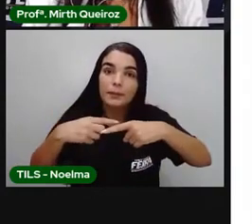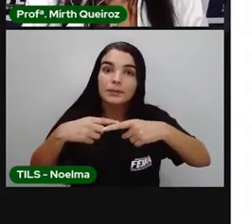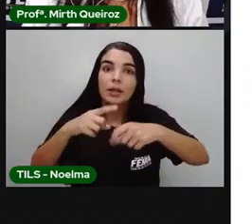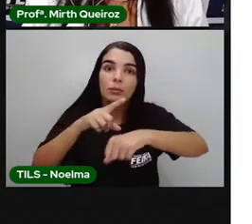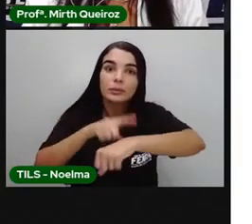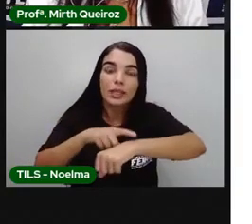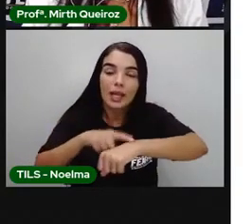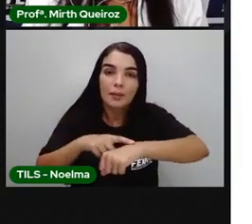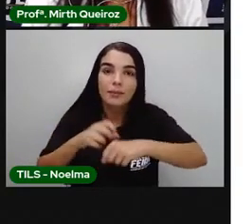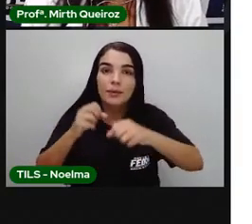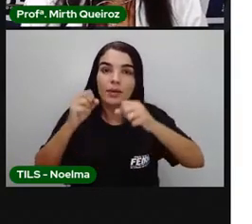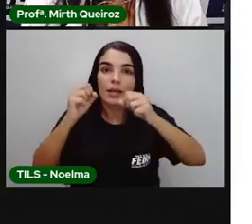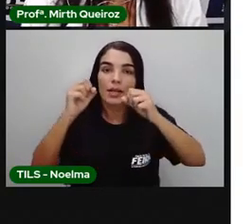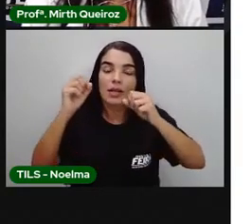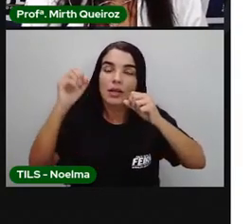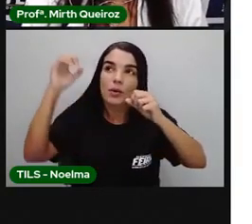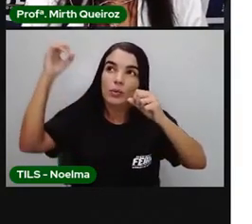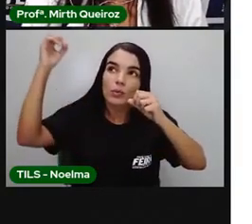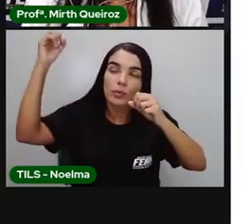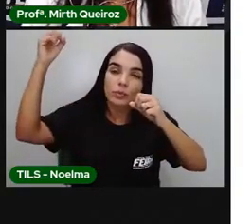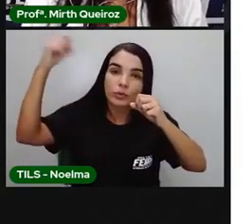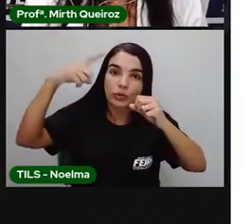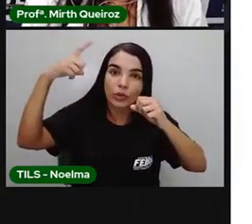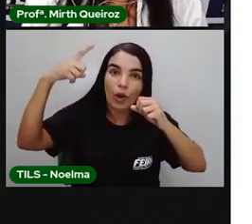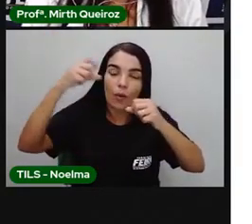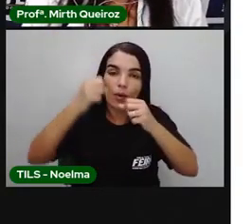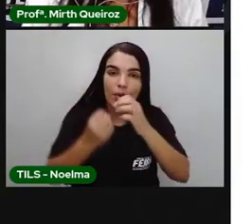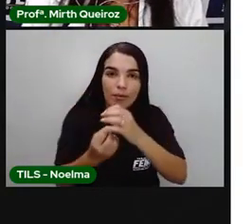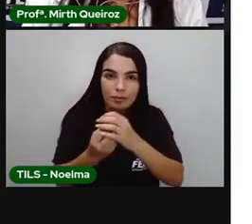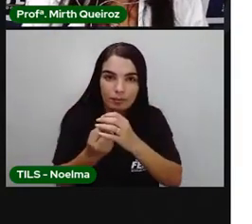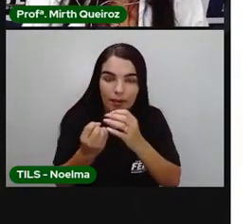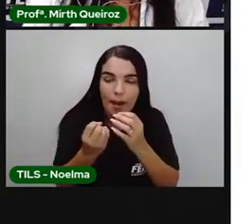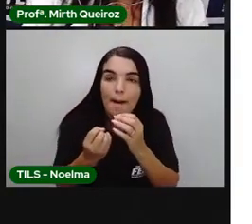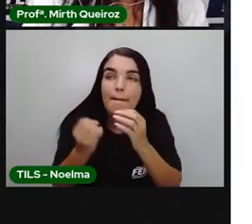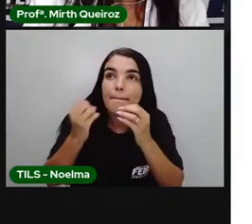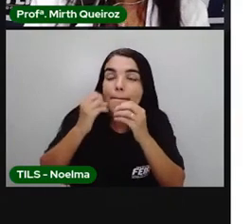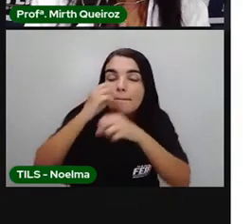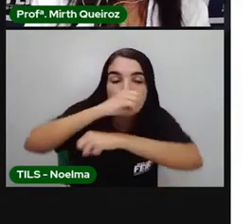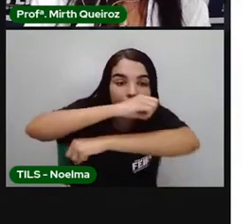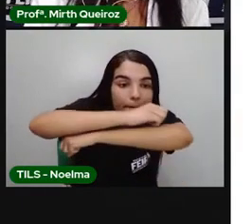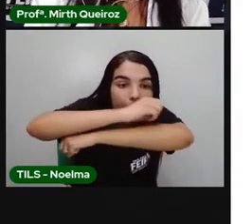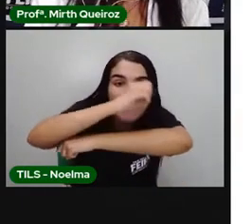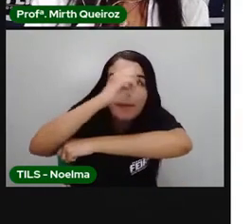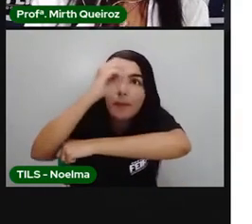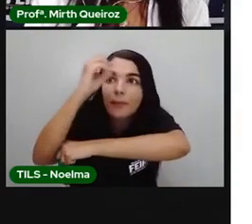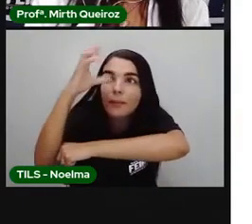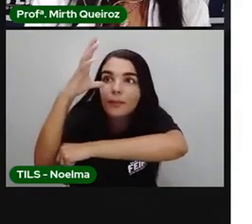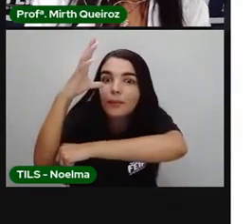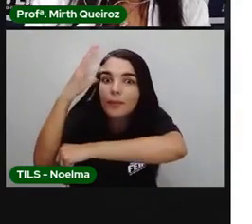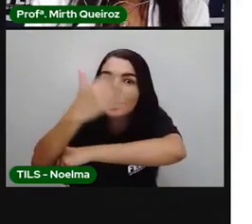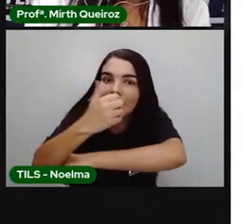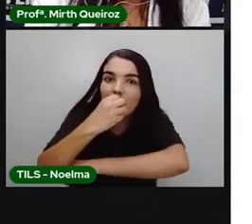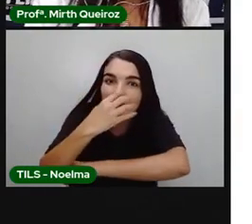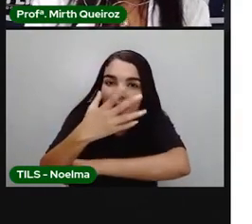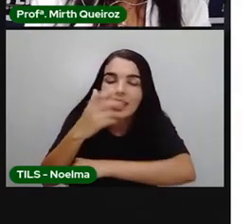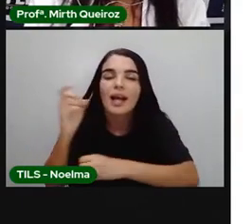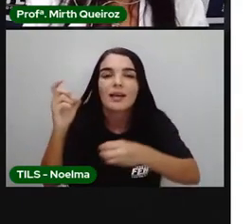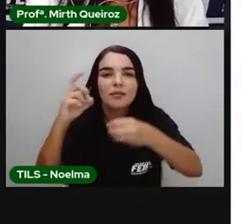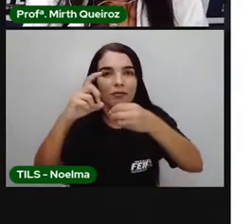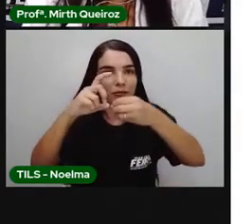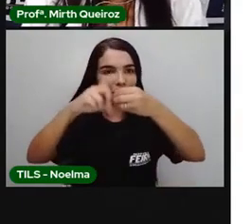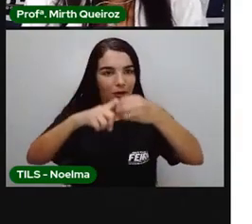devido às altíssimas temperaturas. E a temperatura corporal dele meio que iguala a temperatura ambiente.